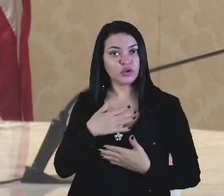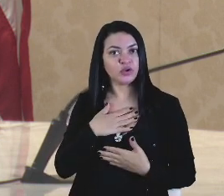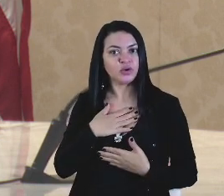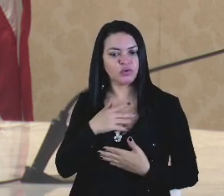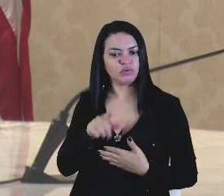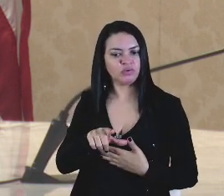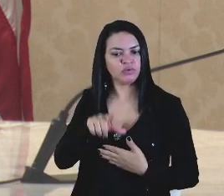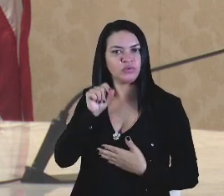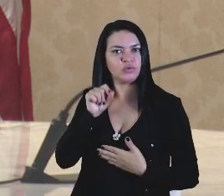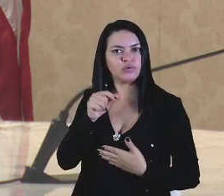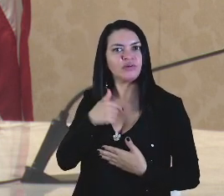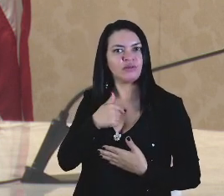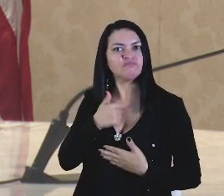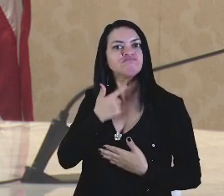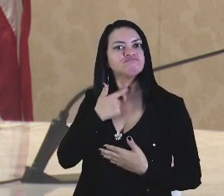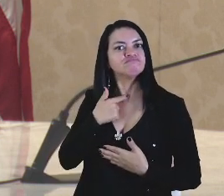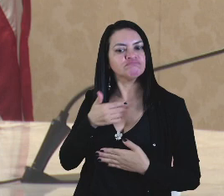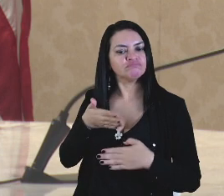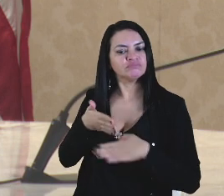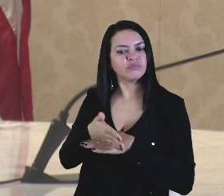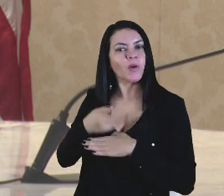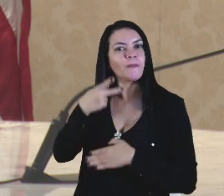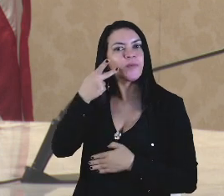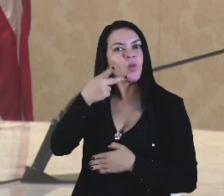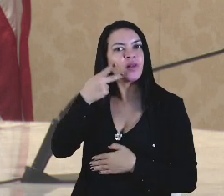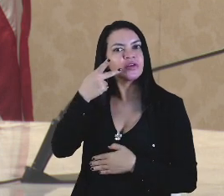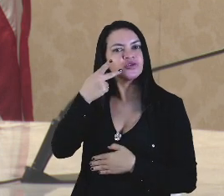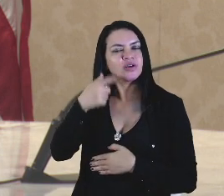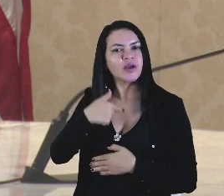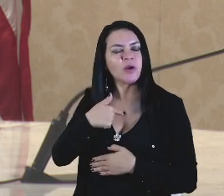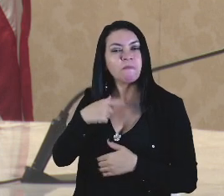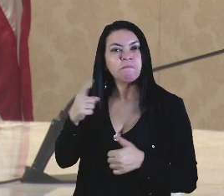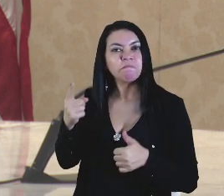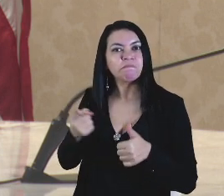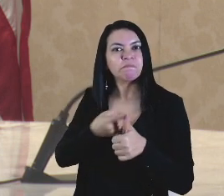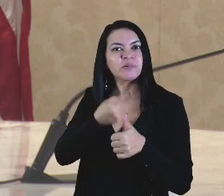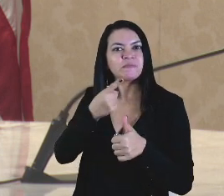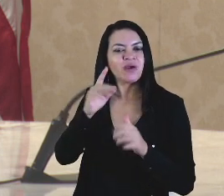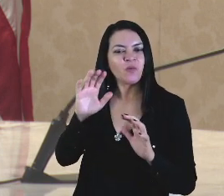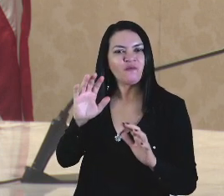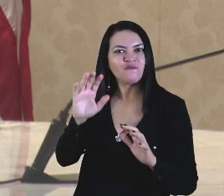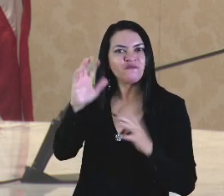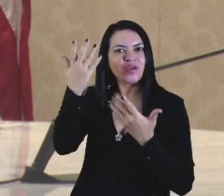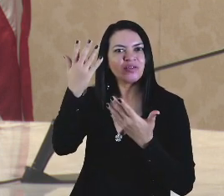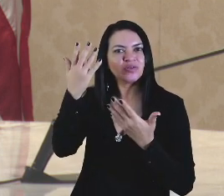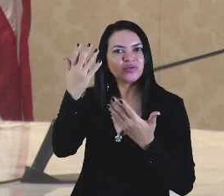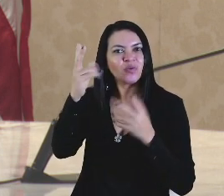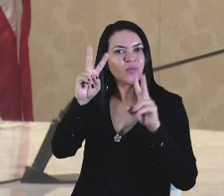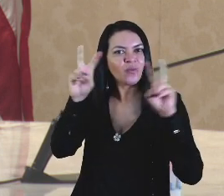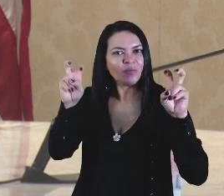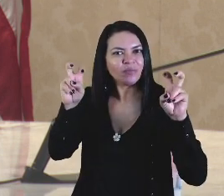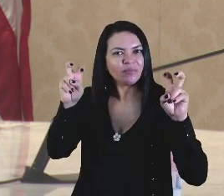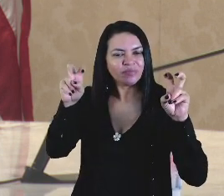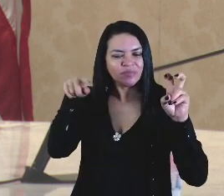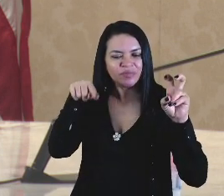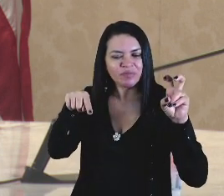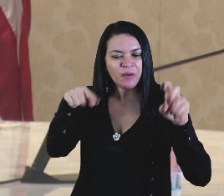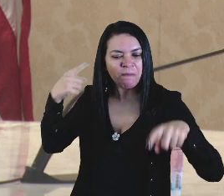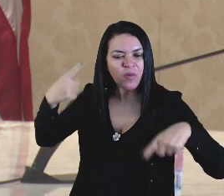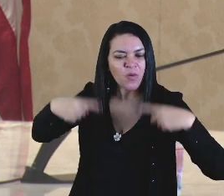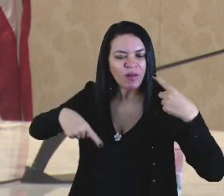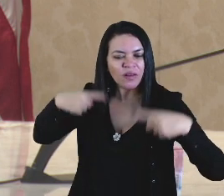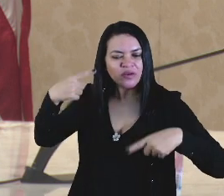escolhi ingressar na política, fiz o primeiro evento de natureza eleitoral na cidade de